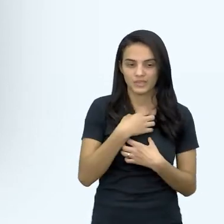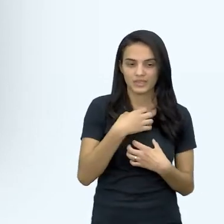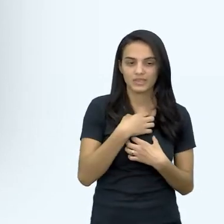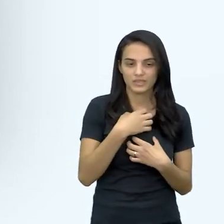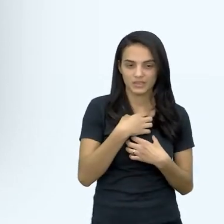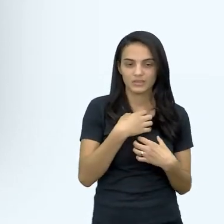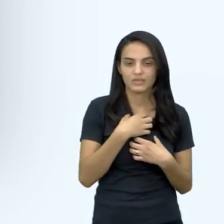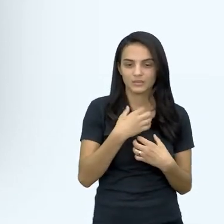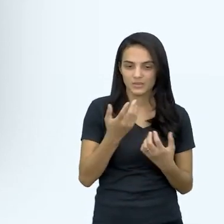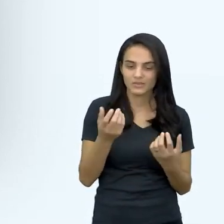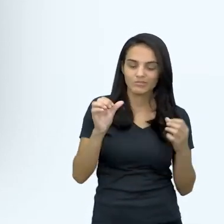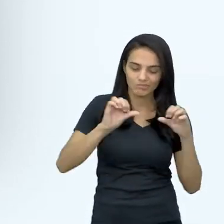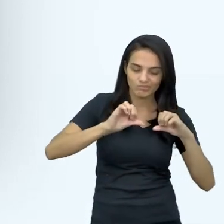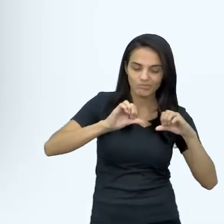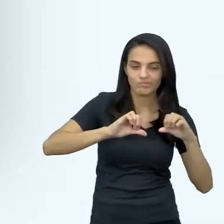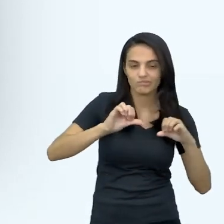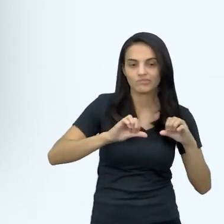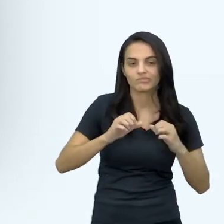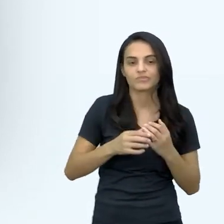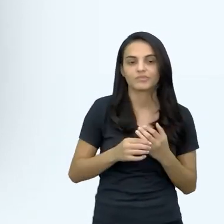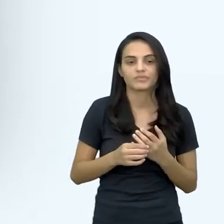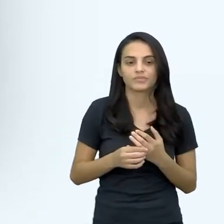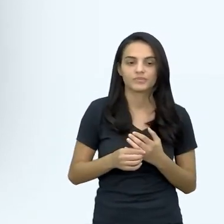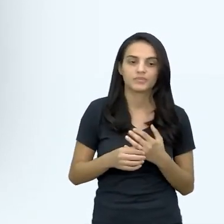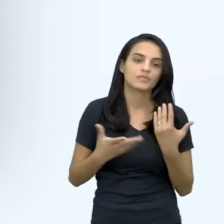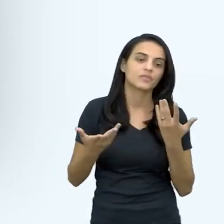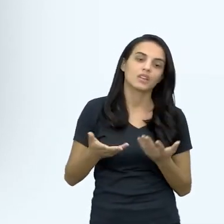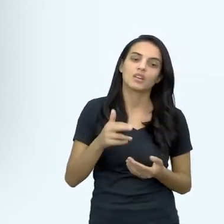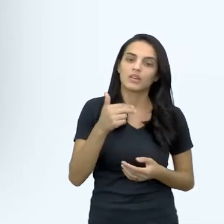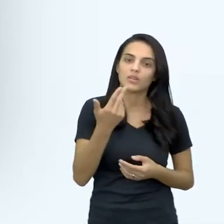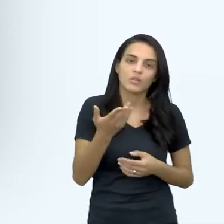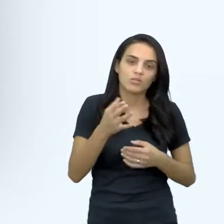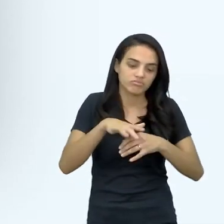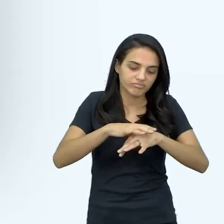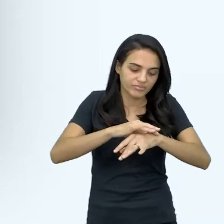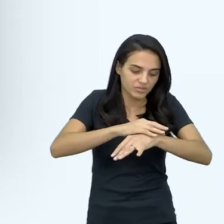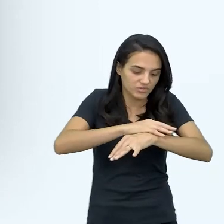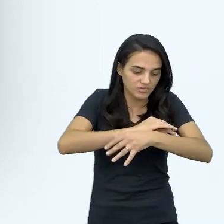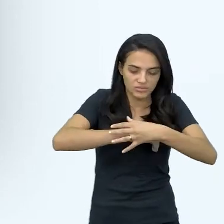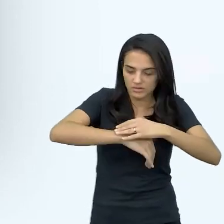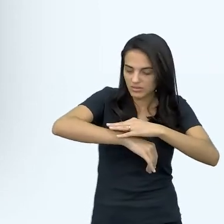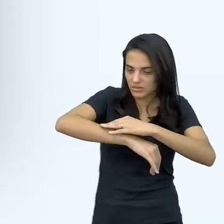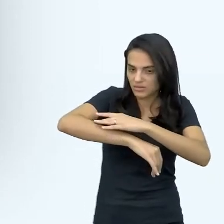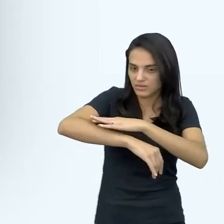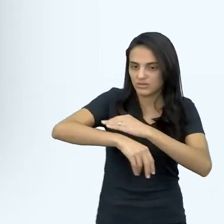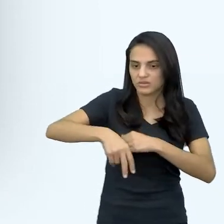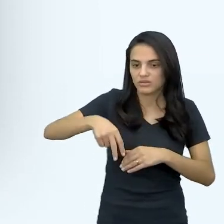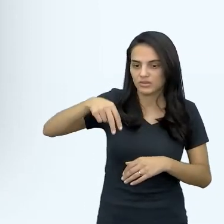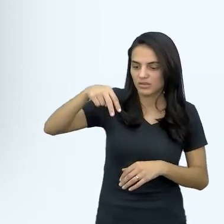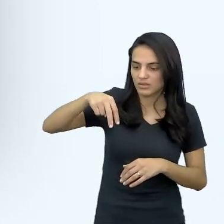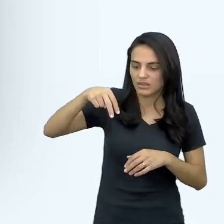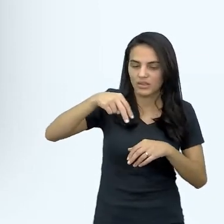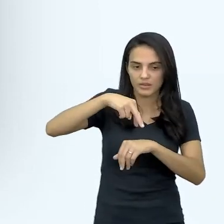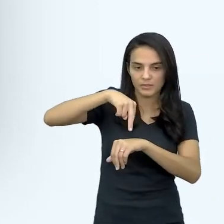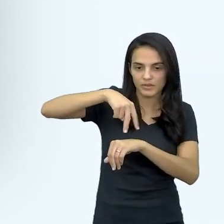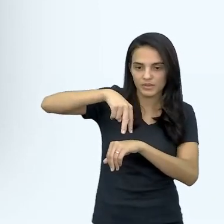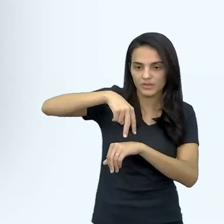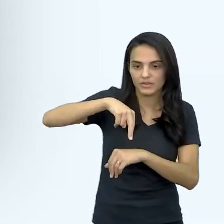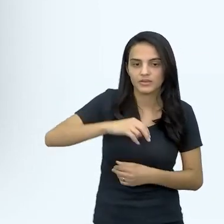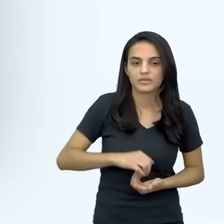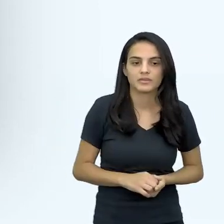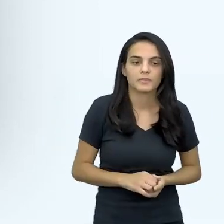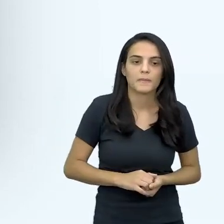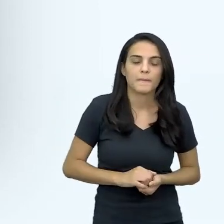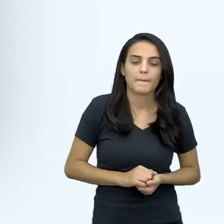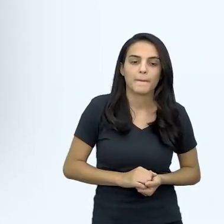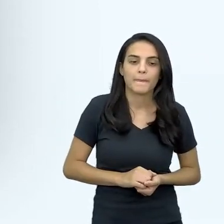desagradável, né, das caibras, né, o formigamento nas pernas, geralmente é aliviada, né, ao mover, sabe, as